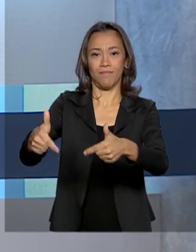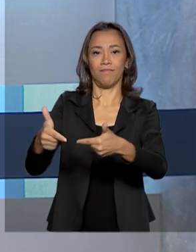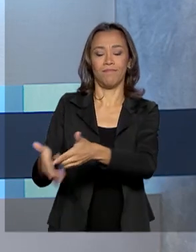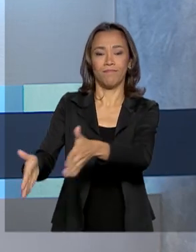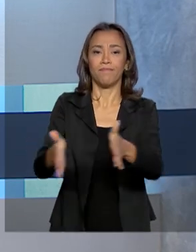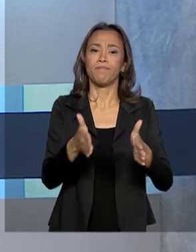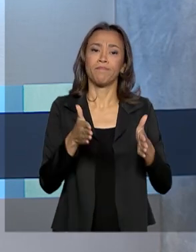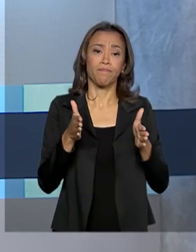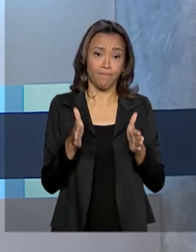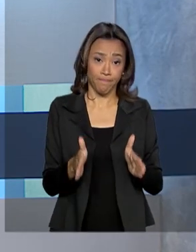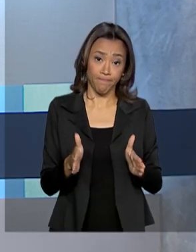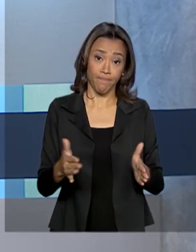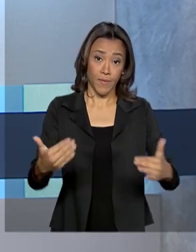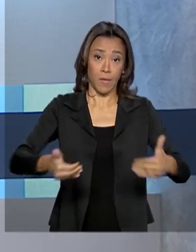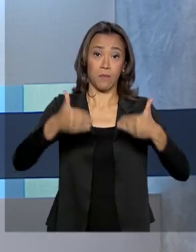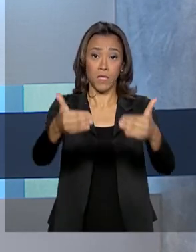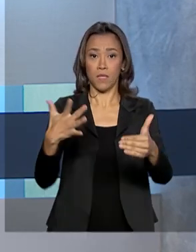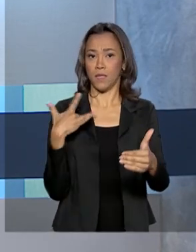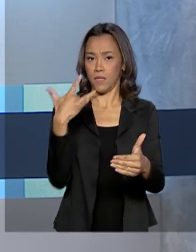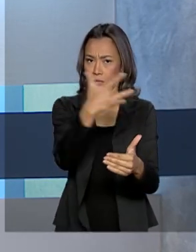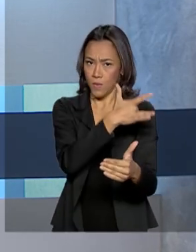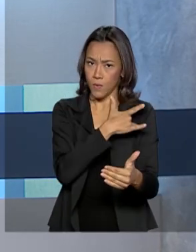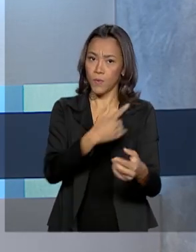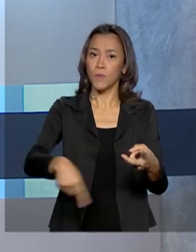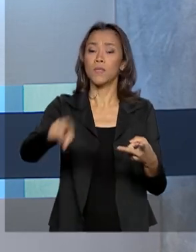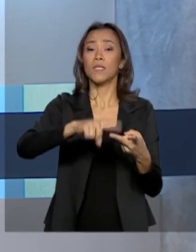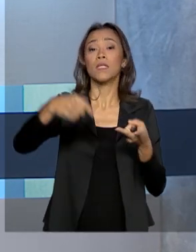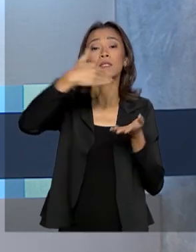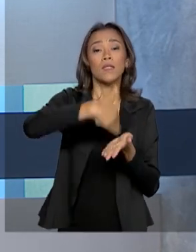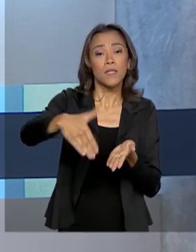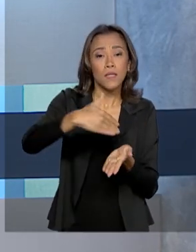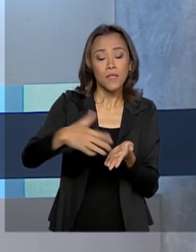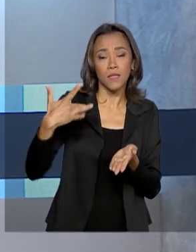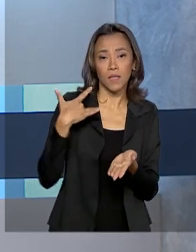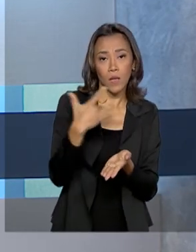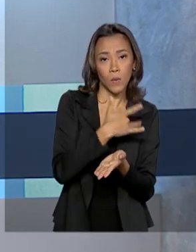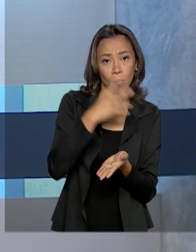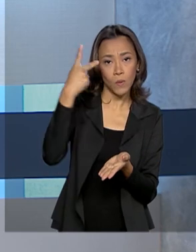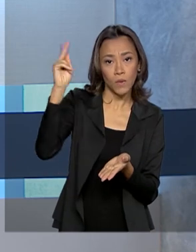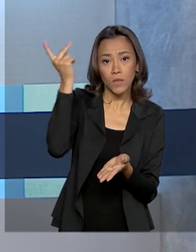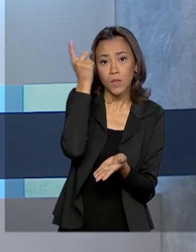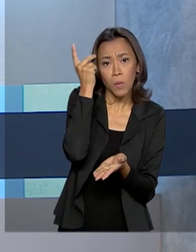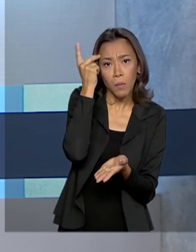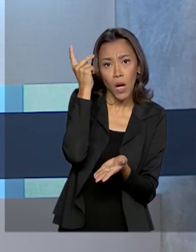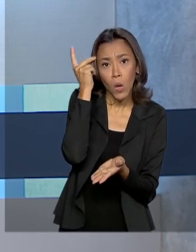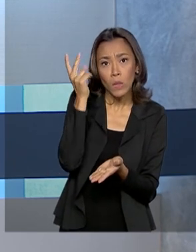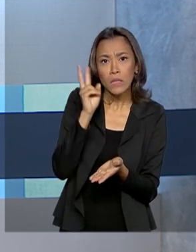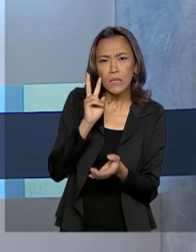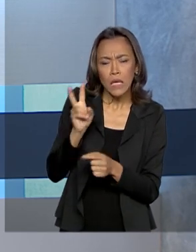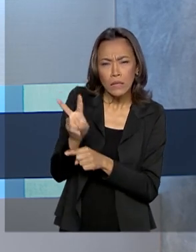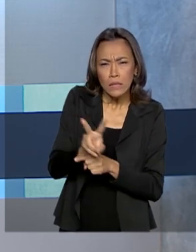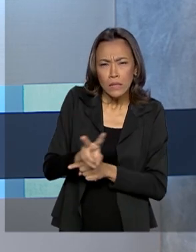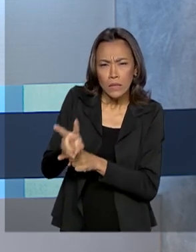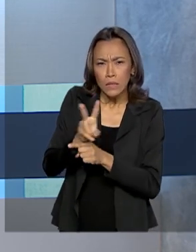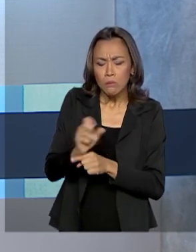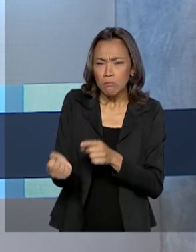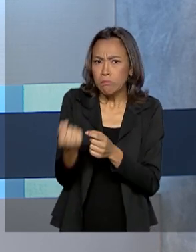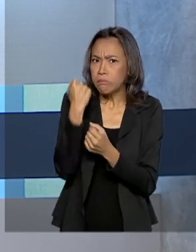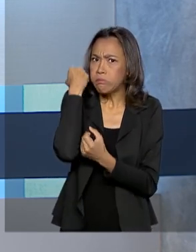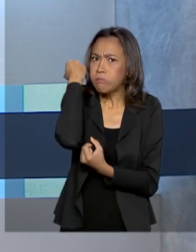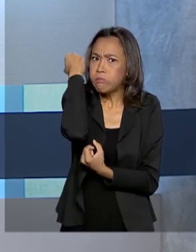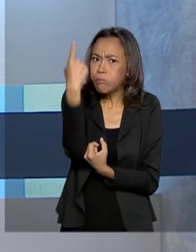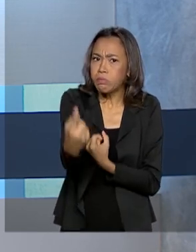O Ministério da Saúde e a Secretaria de Saúde de São Paulo monitoram um caso raro de febre hemorrágica